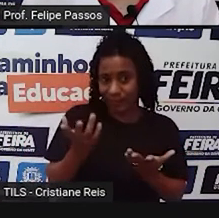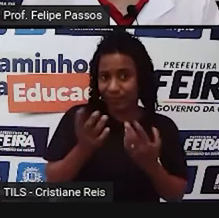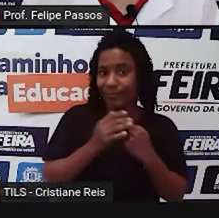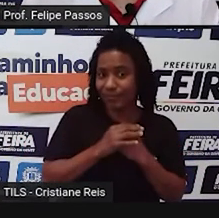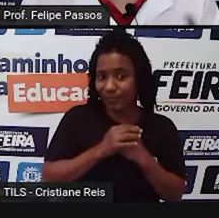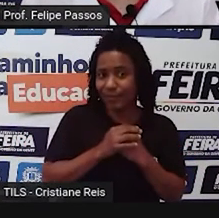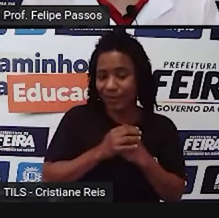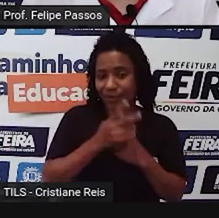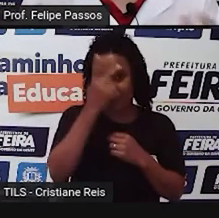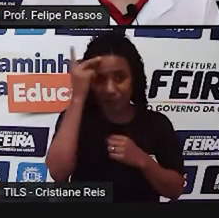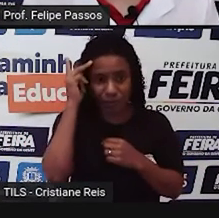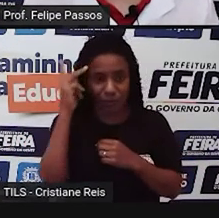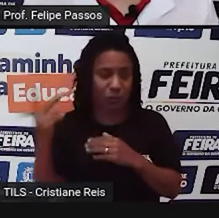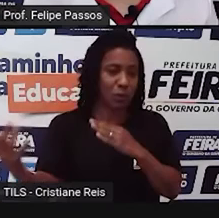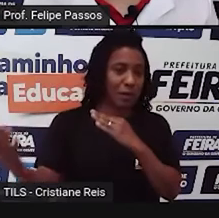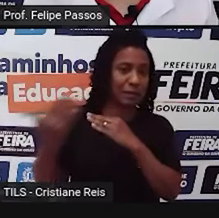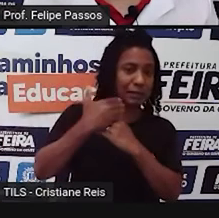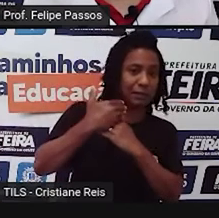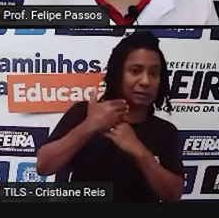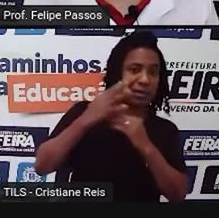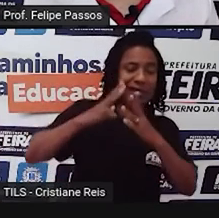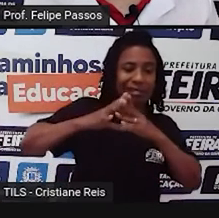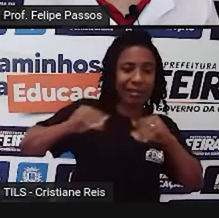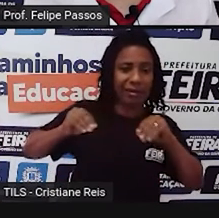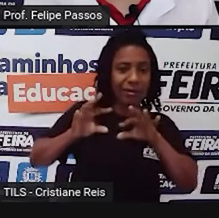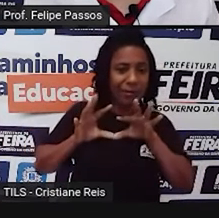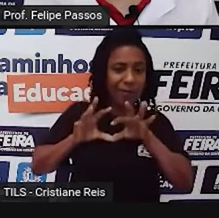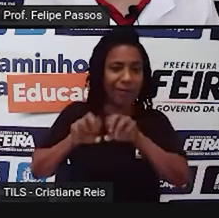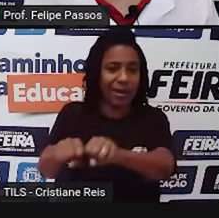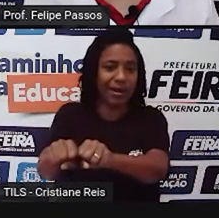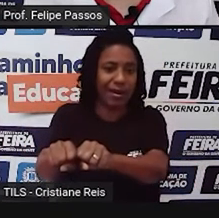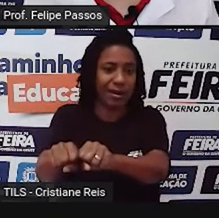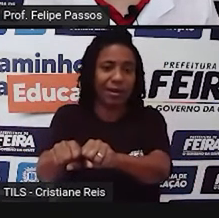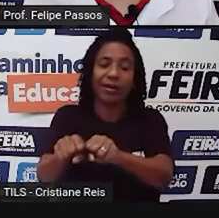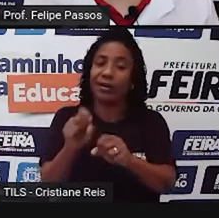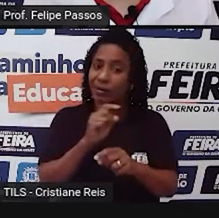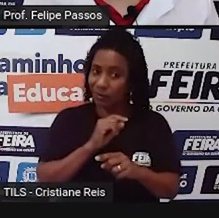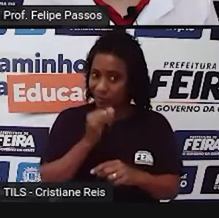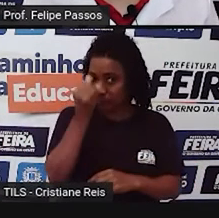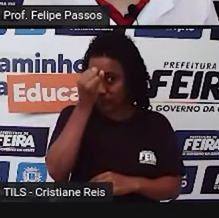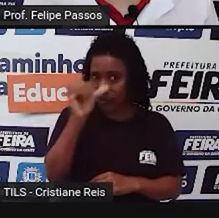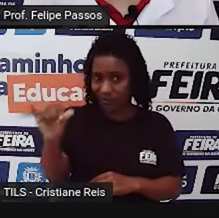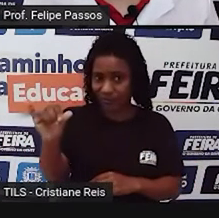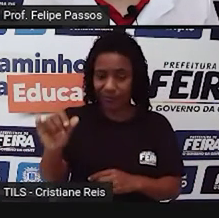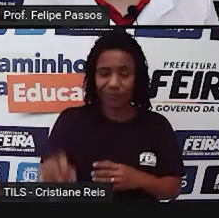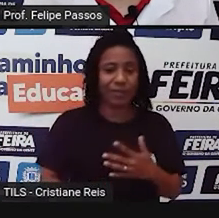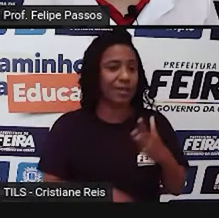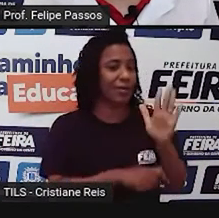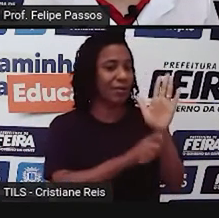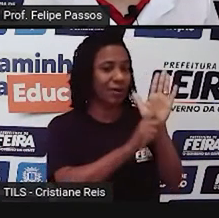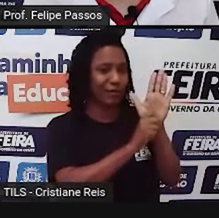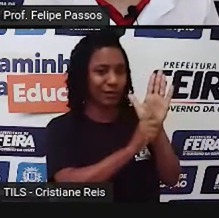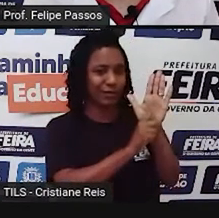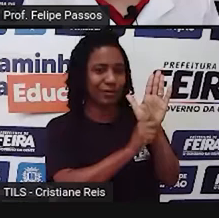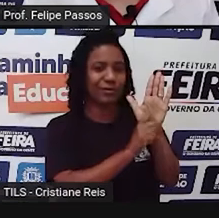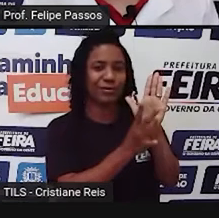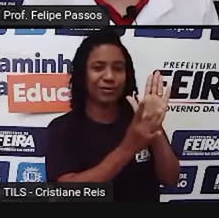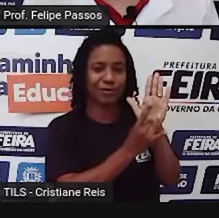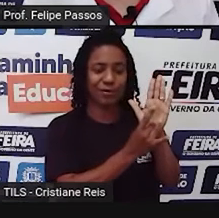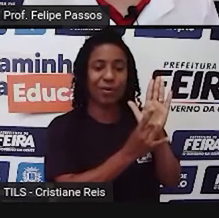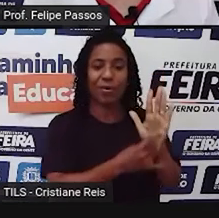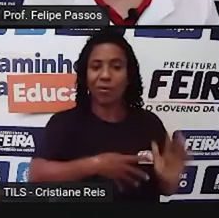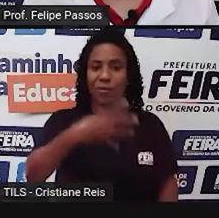de alguém chegar lá e tomar a terra de você. Artigo quarto, ninguém será mantido em escravatura ou em